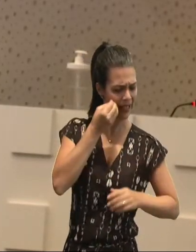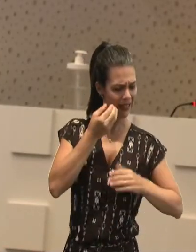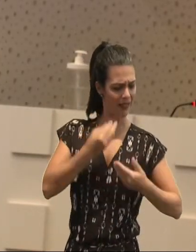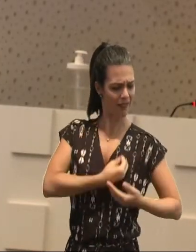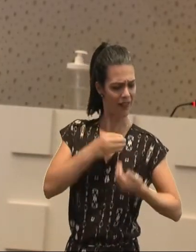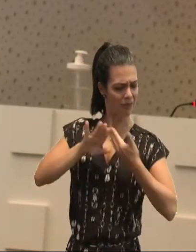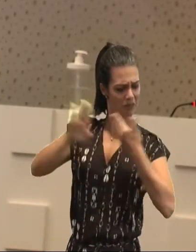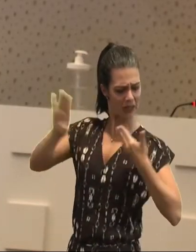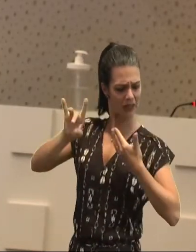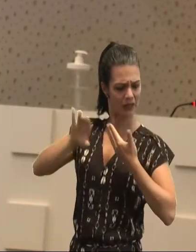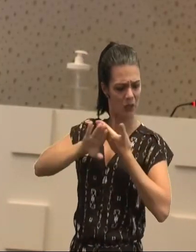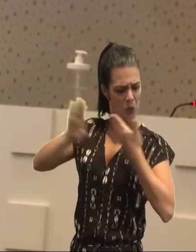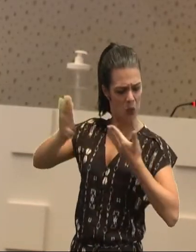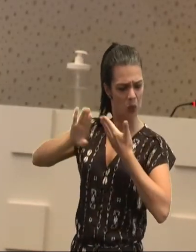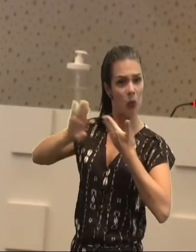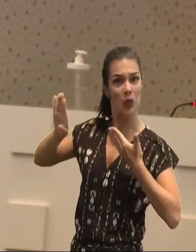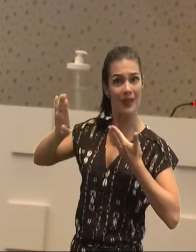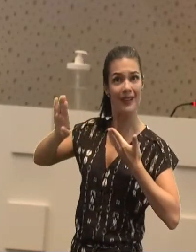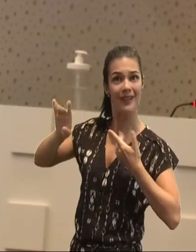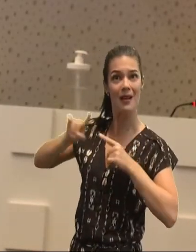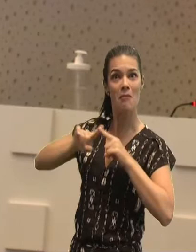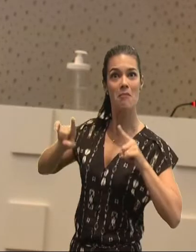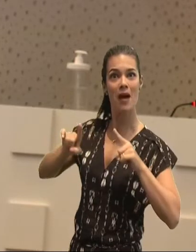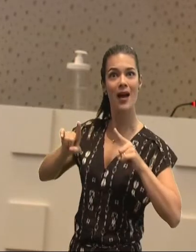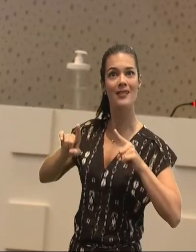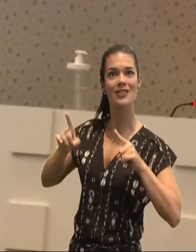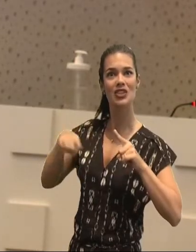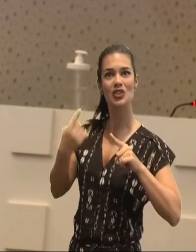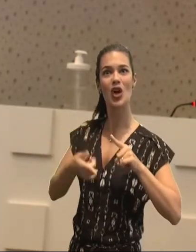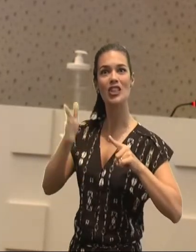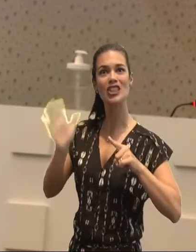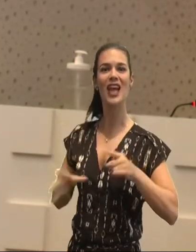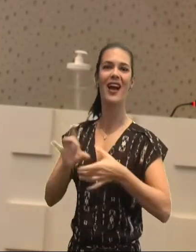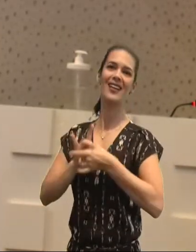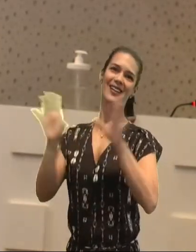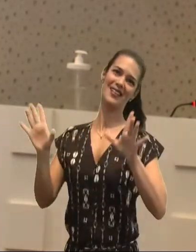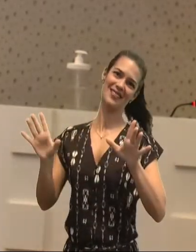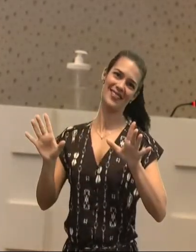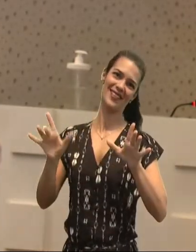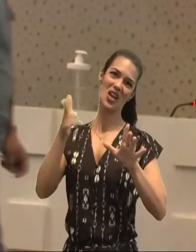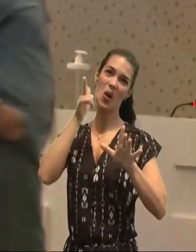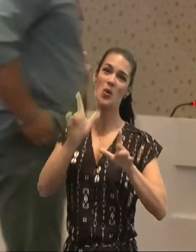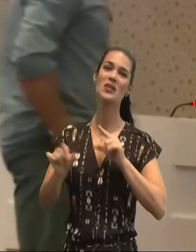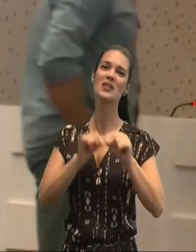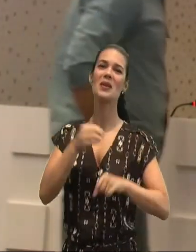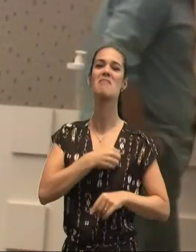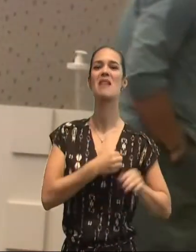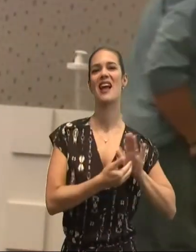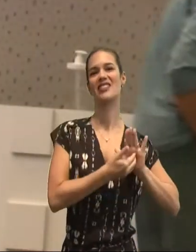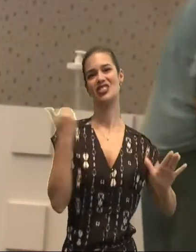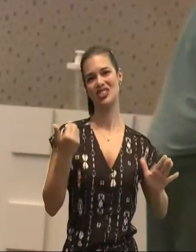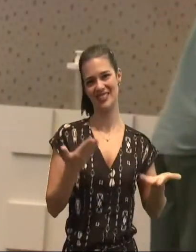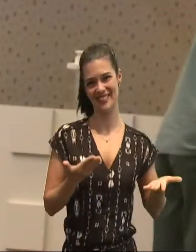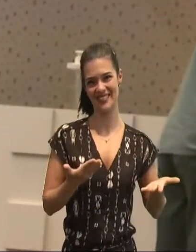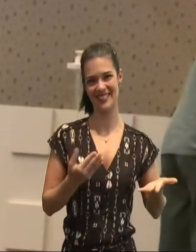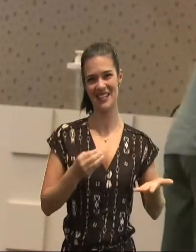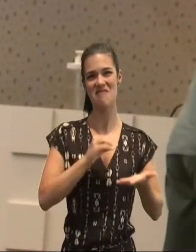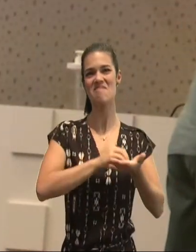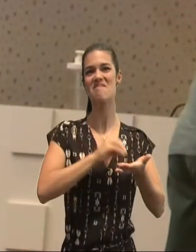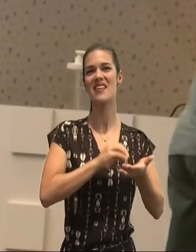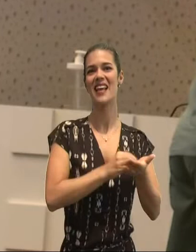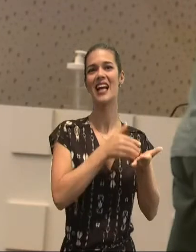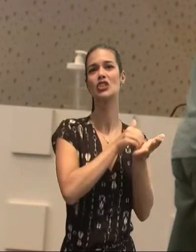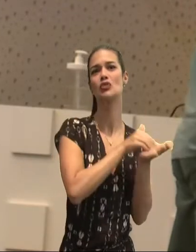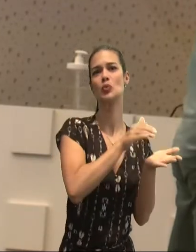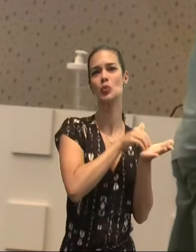nós podemos dizer, não, porque somos, libertos, fomos libertos, em Jesus, ele nos fez,